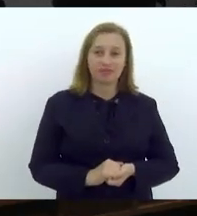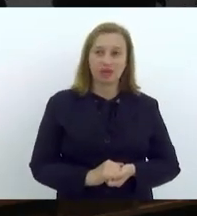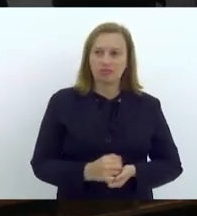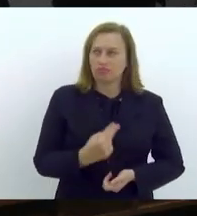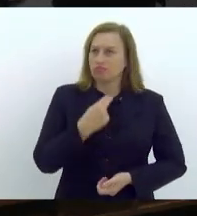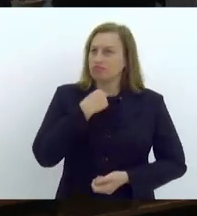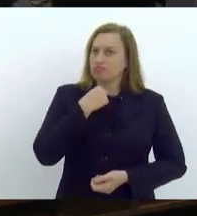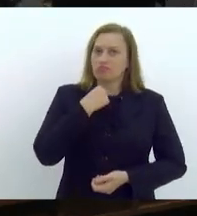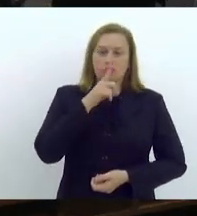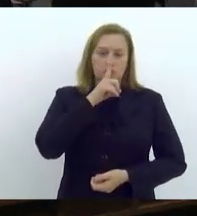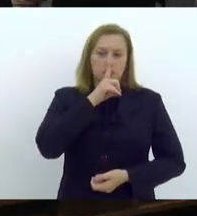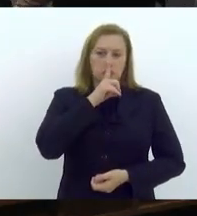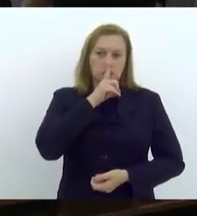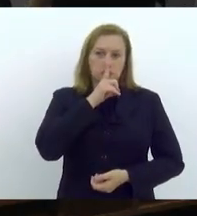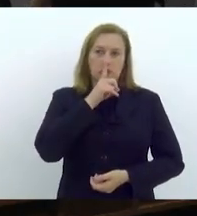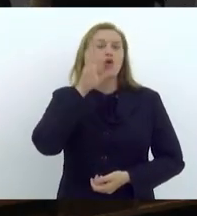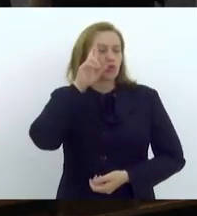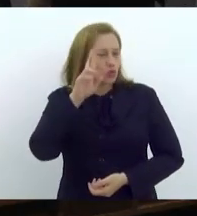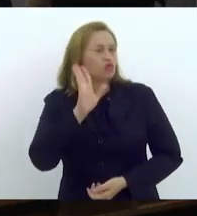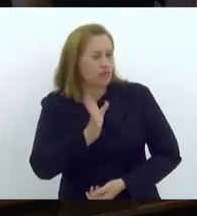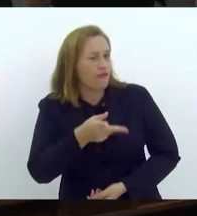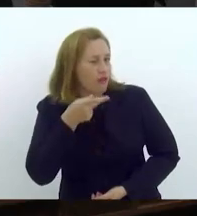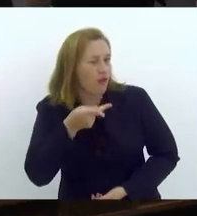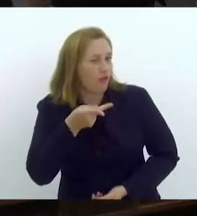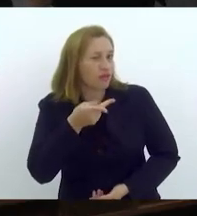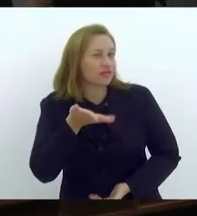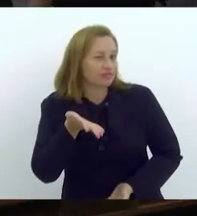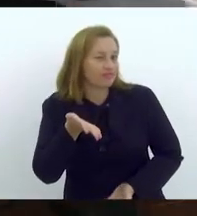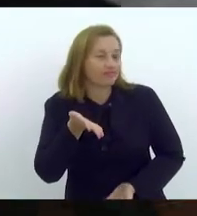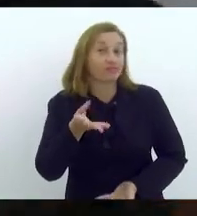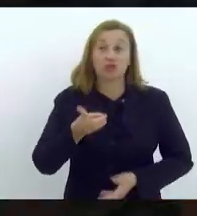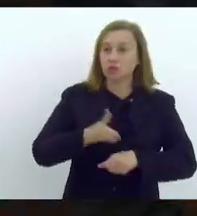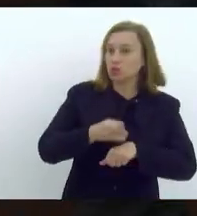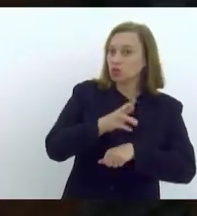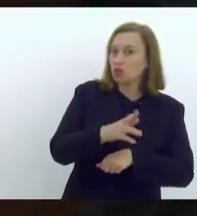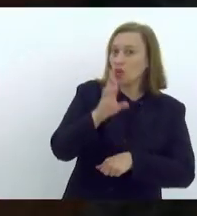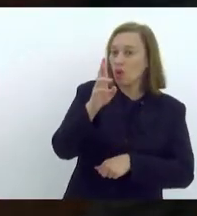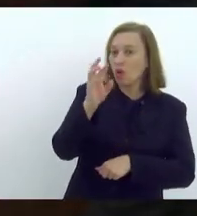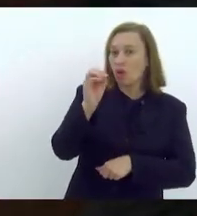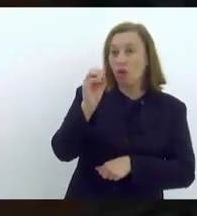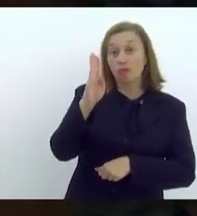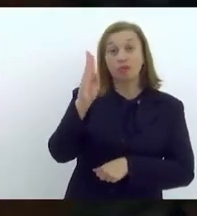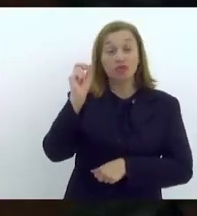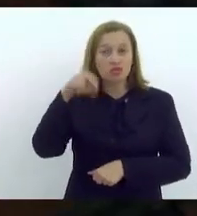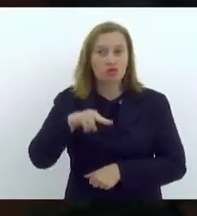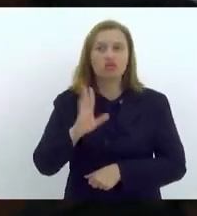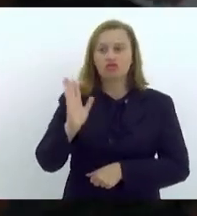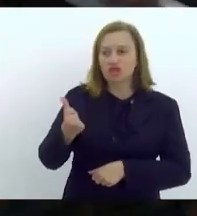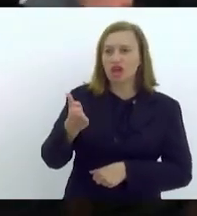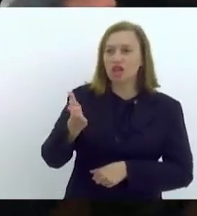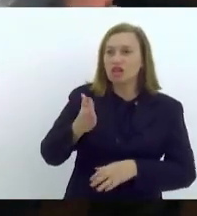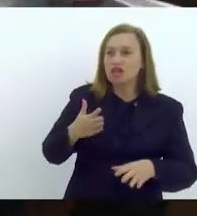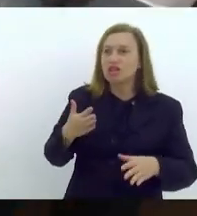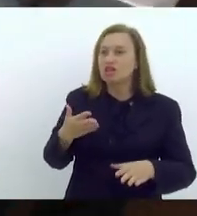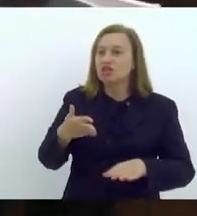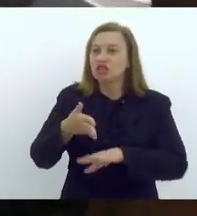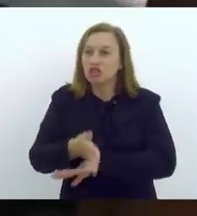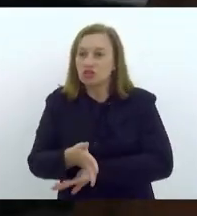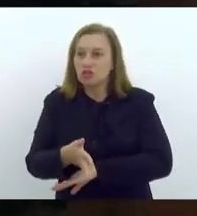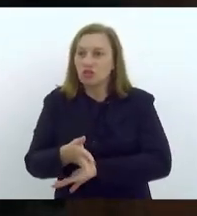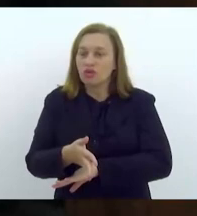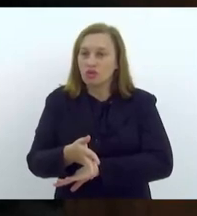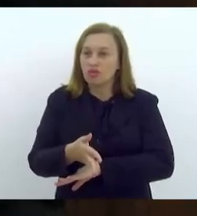favor. posso deixar, o senhor mesmo já disse, né, que eu, o doutor Robson já chegou conquistando o coração de todo mundo.